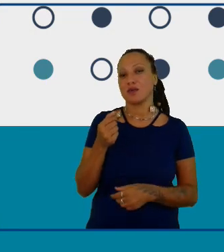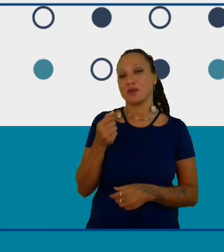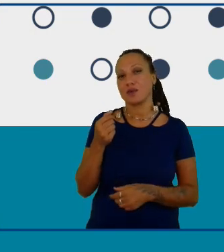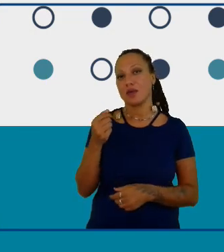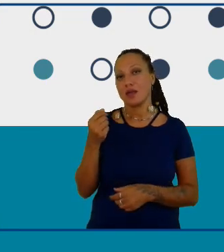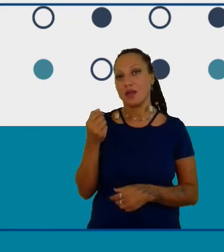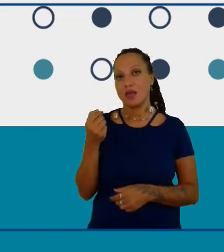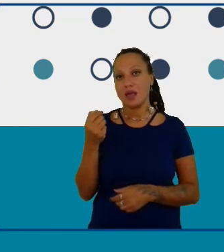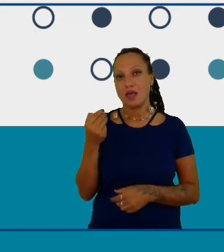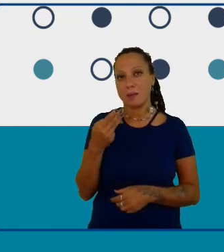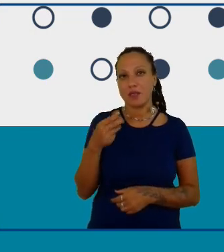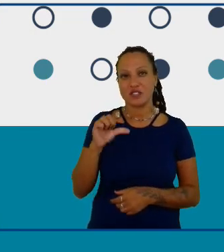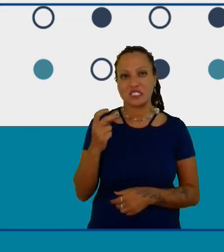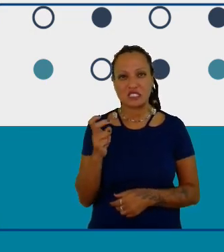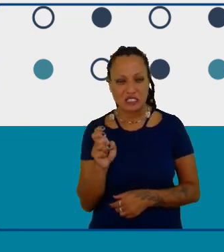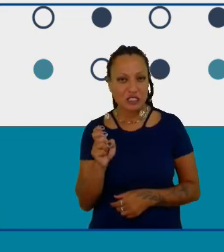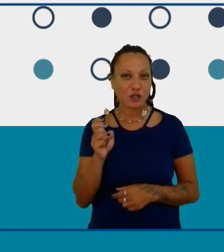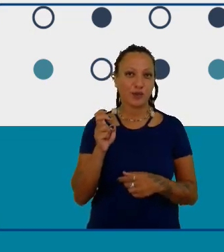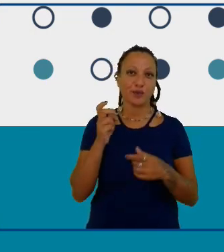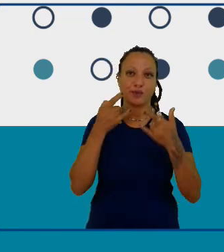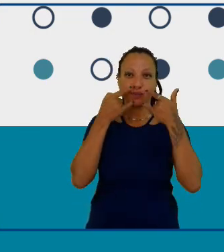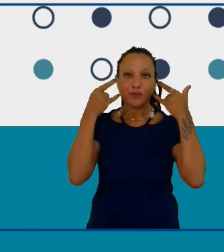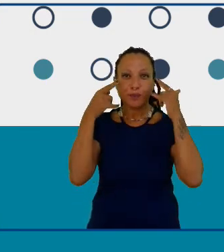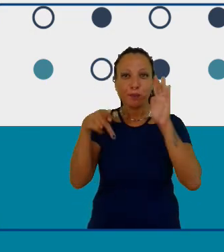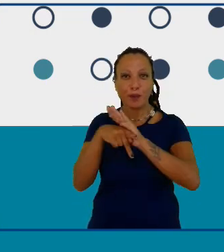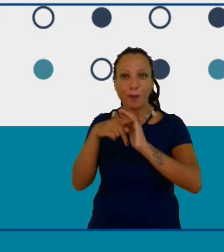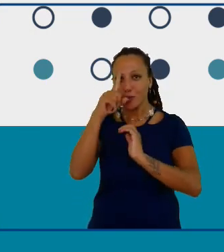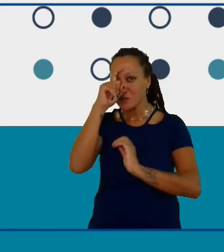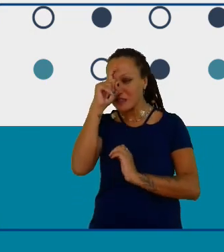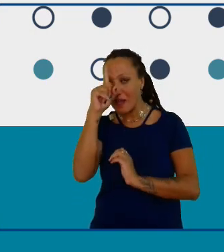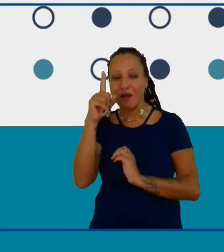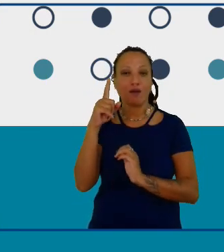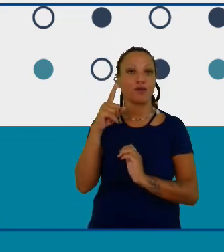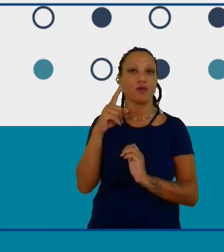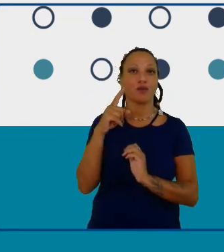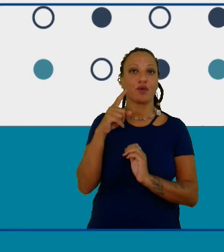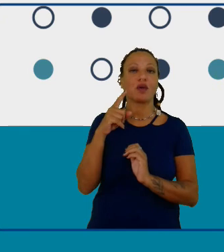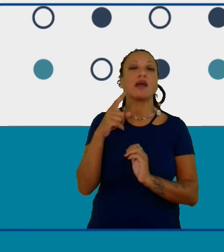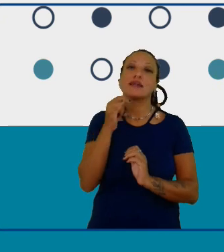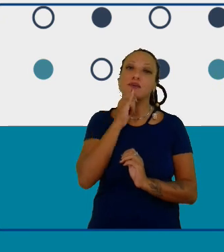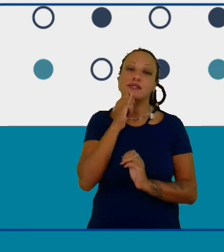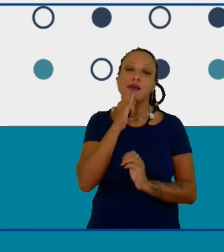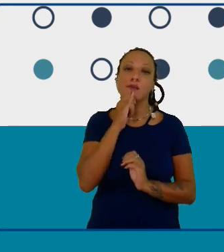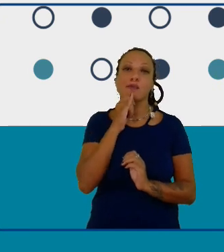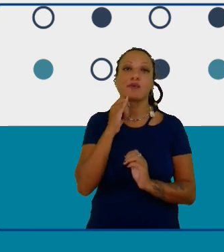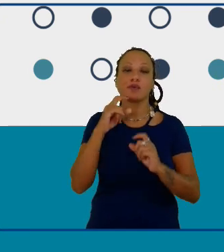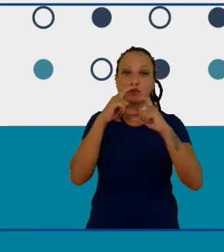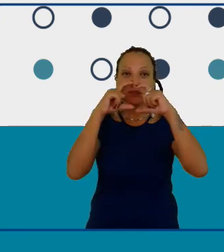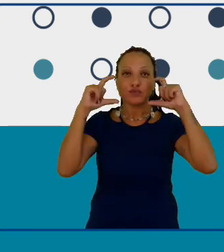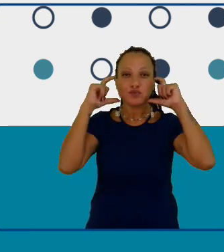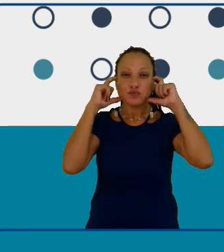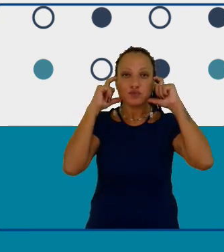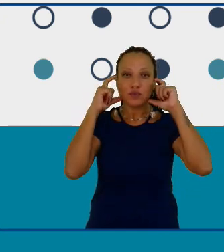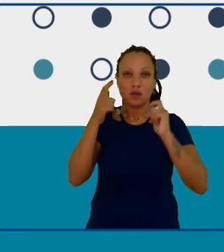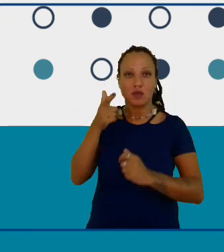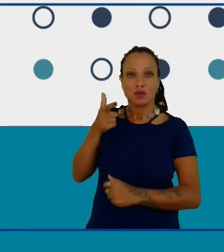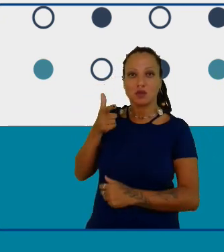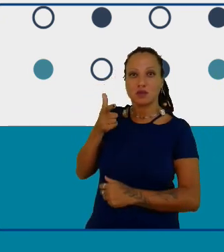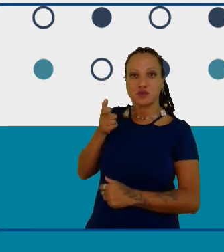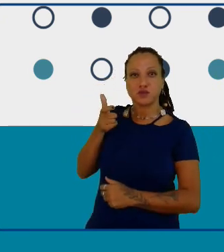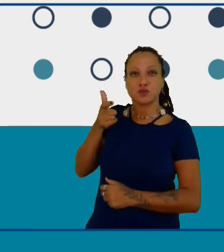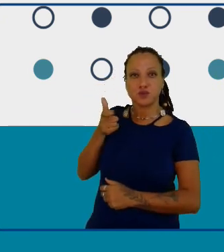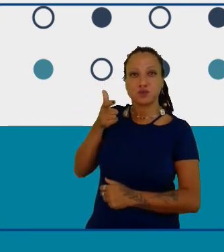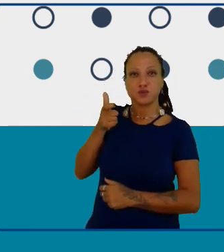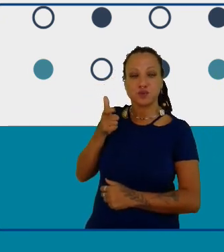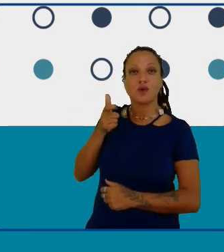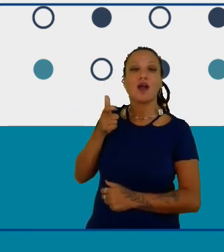cirúrgica colocaram num boneco e borrifaram a uma certa distância água com corante